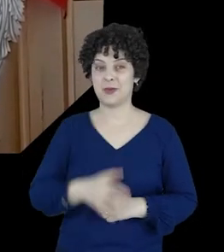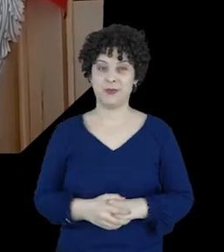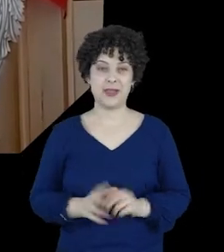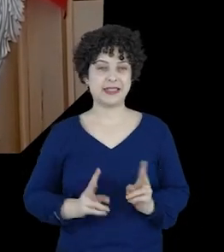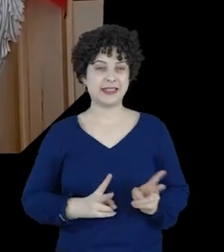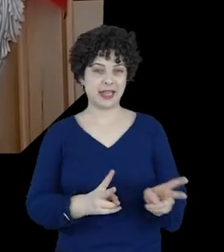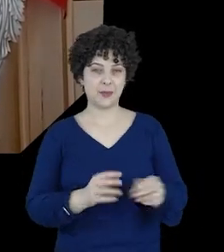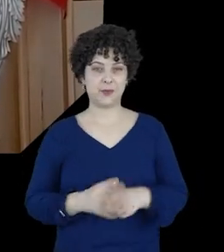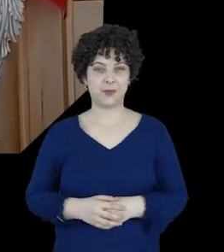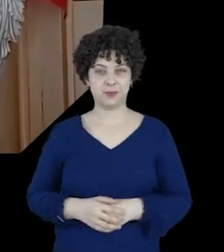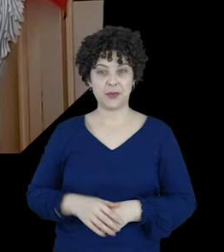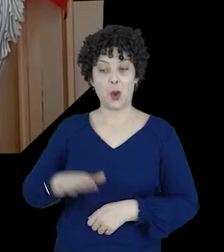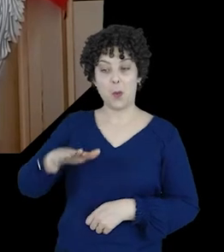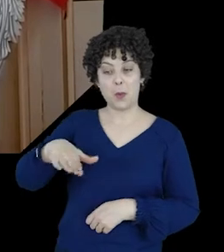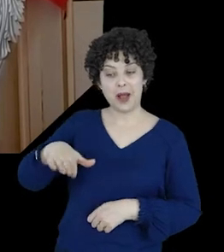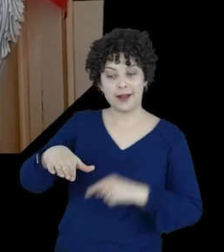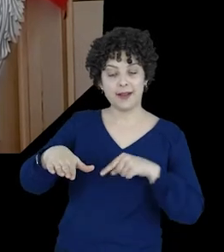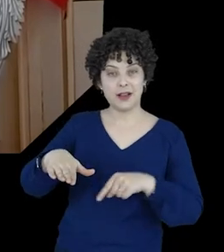criança